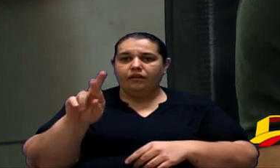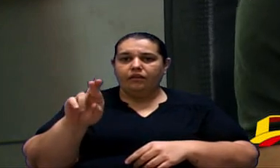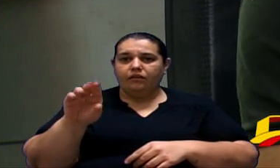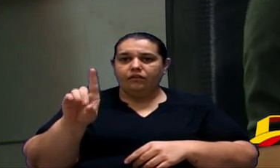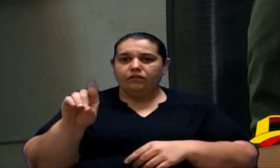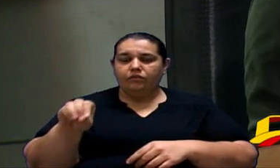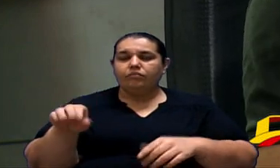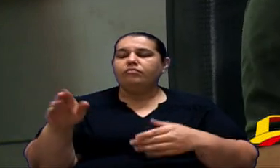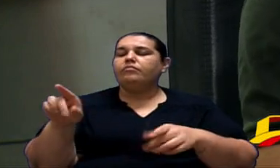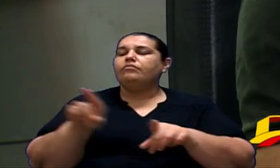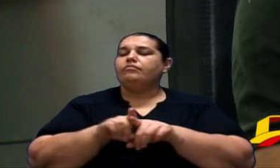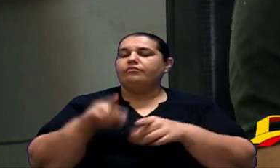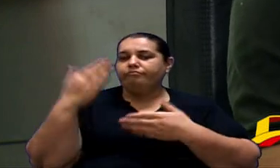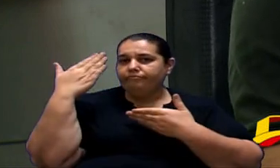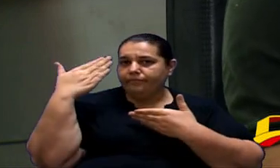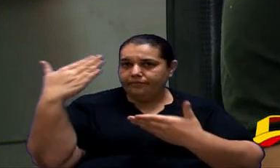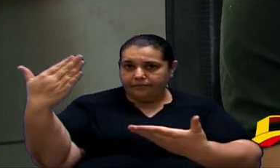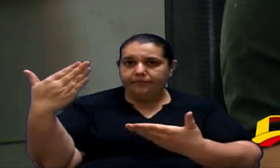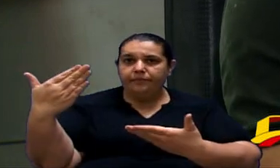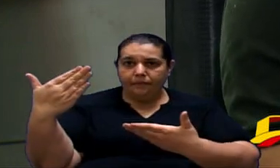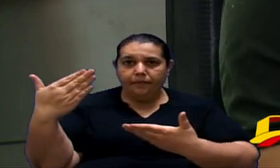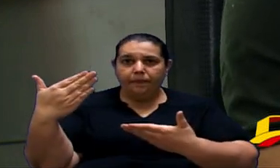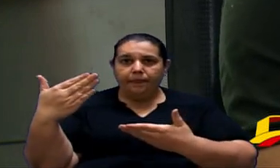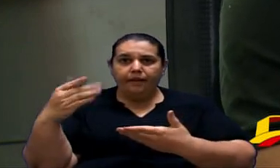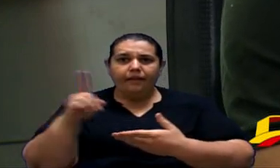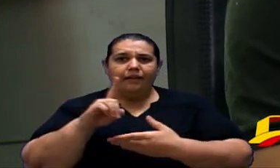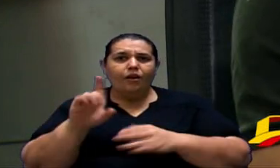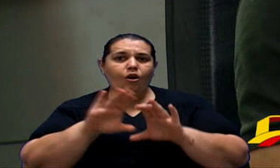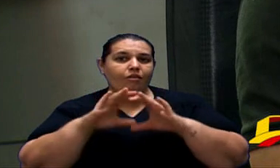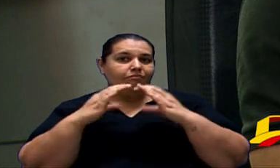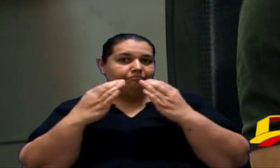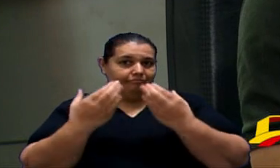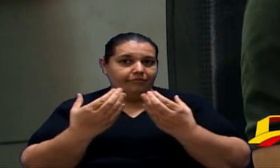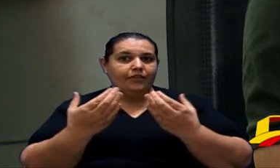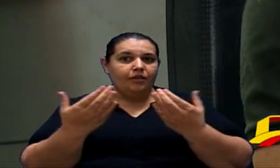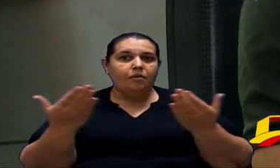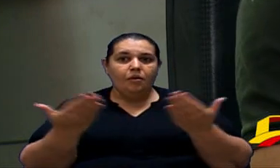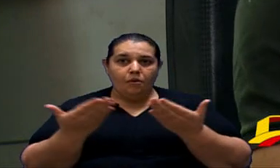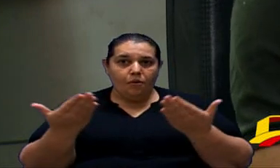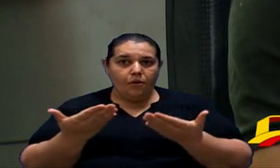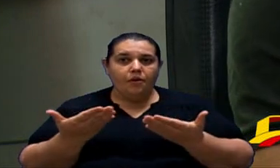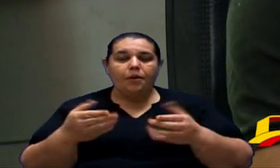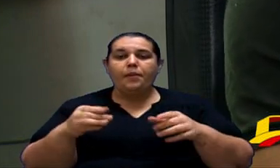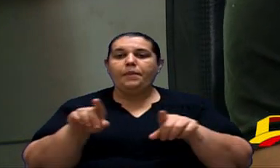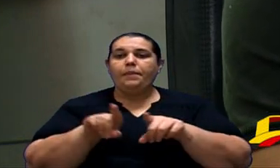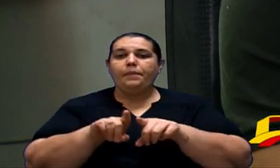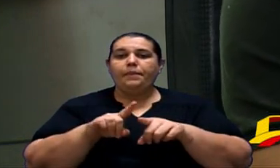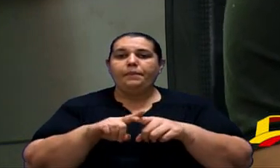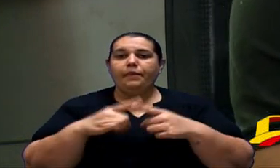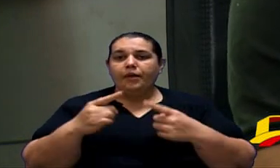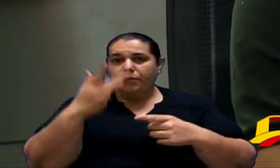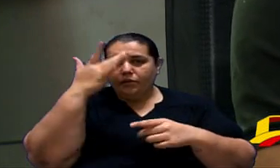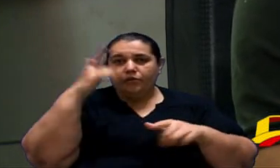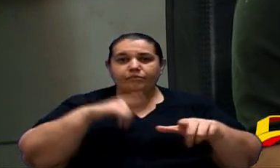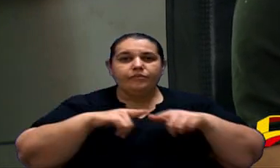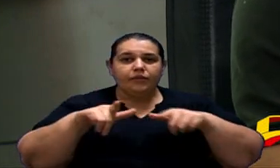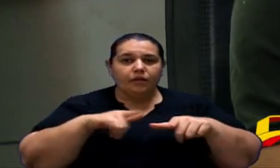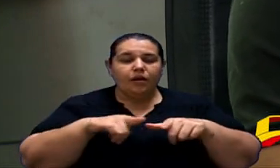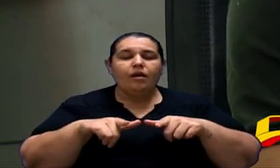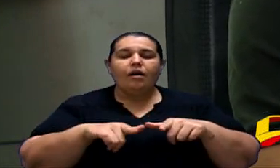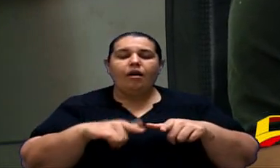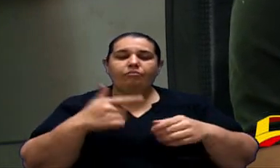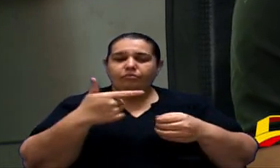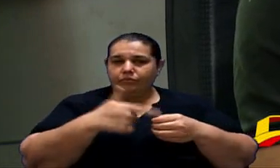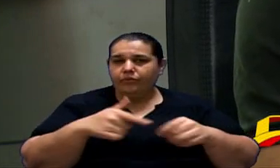agradecimento, vai, não somente por abrir a casa para os frentistas, para os presidentes do sindicato, para o sindicato.